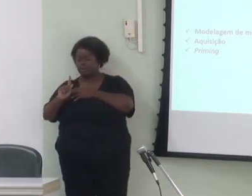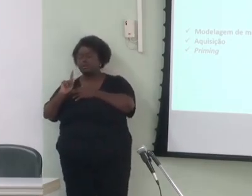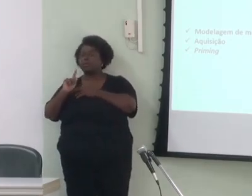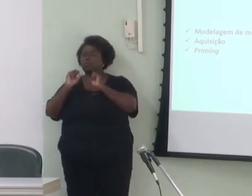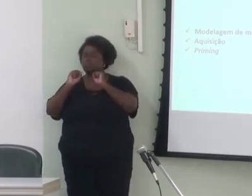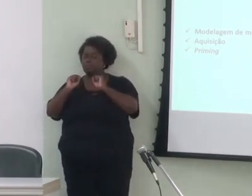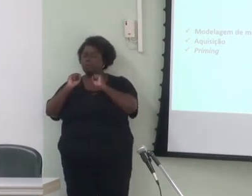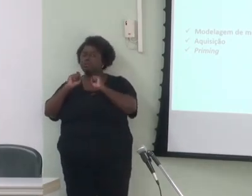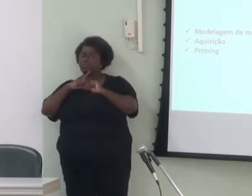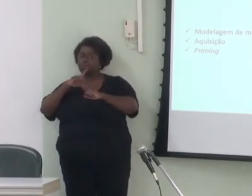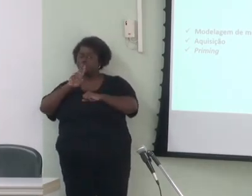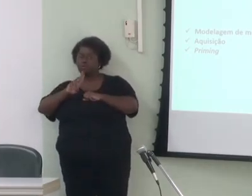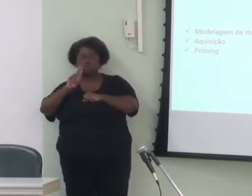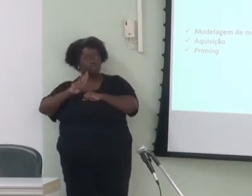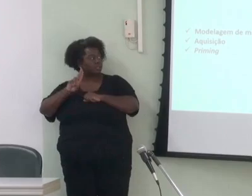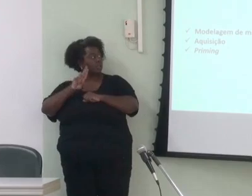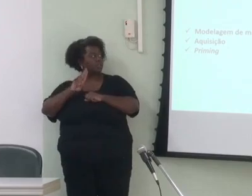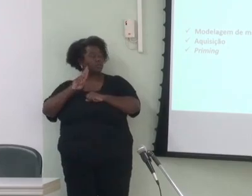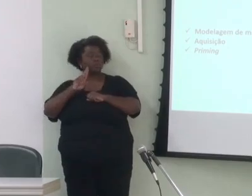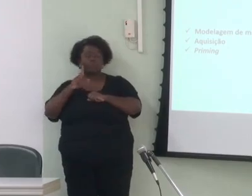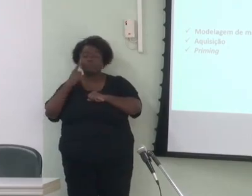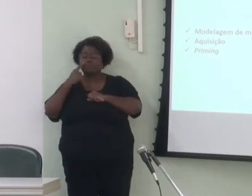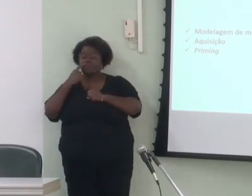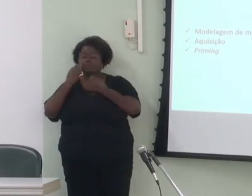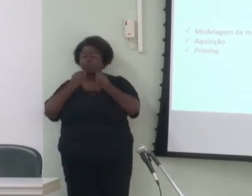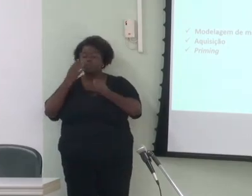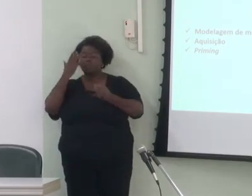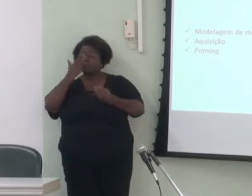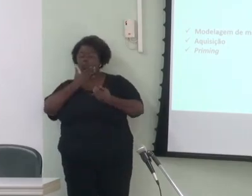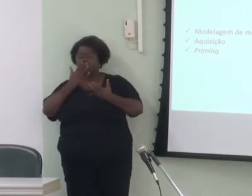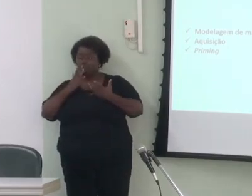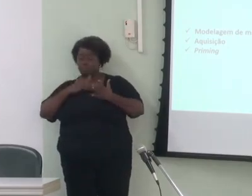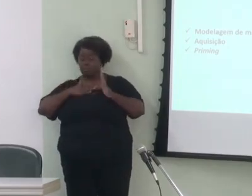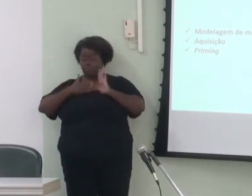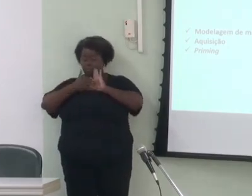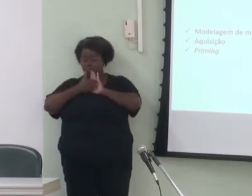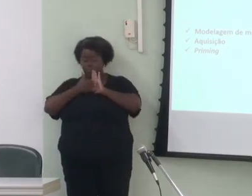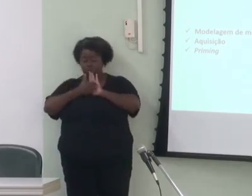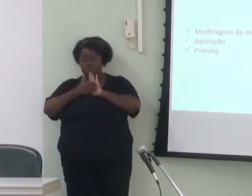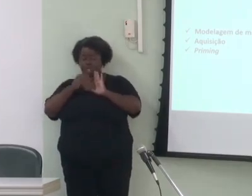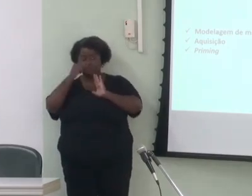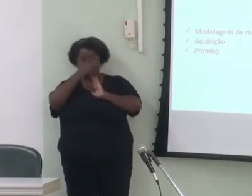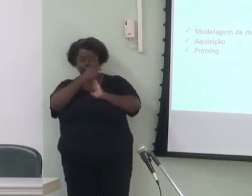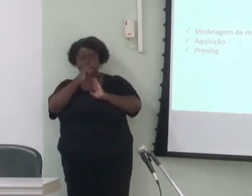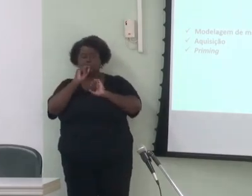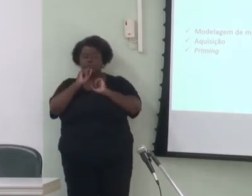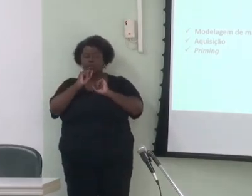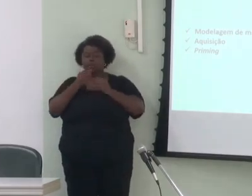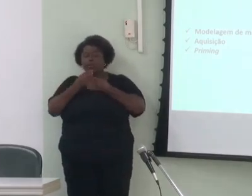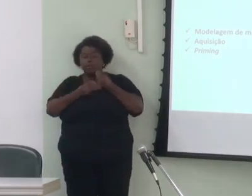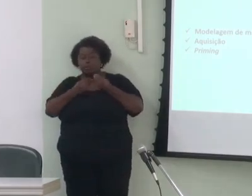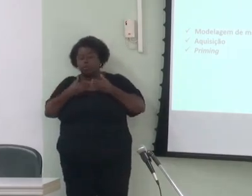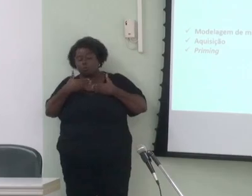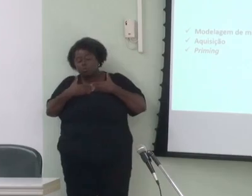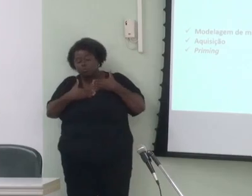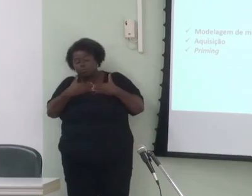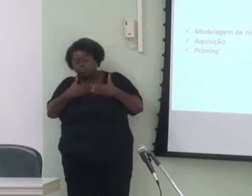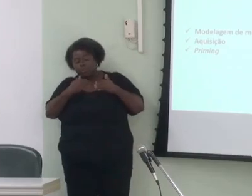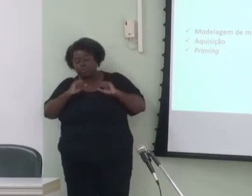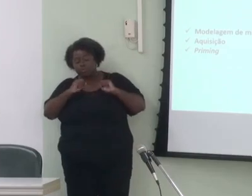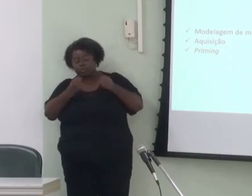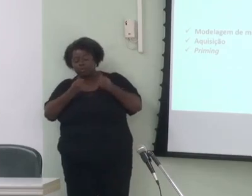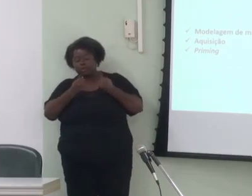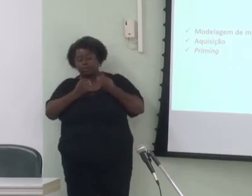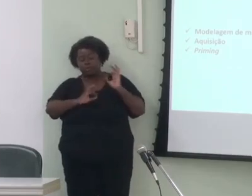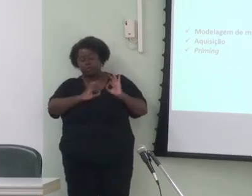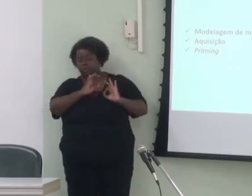hipótese da similaridade constitucional a minha proposta aqui foi tomar os passos iniciais para defender a organização